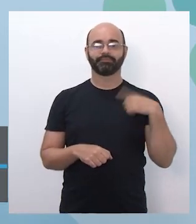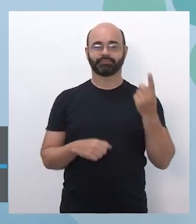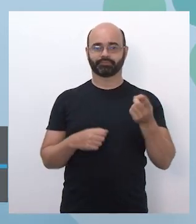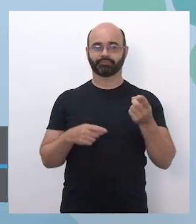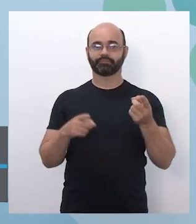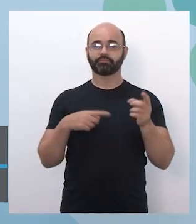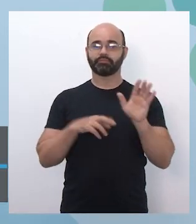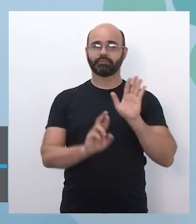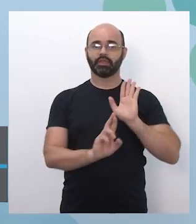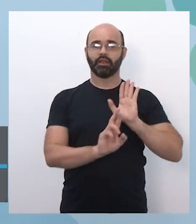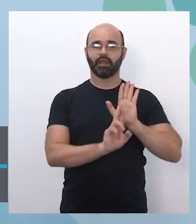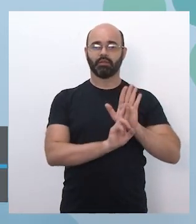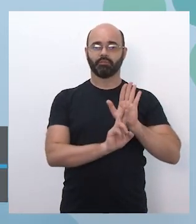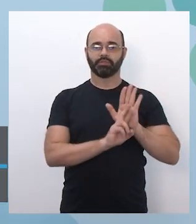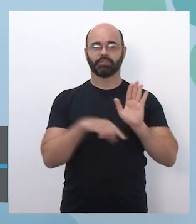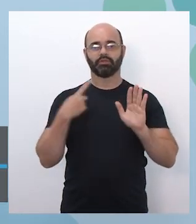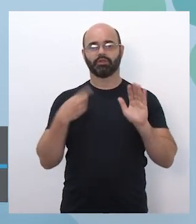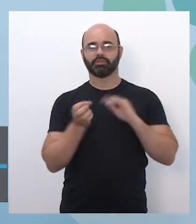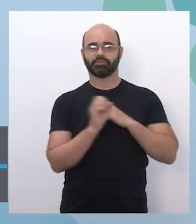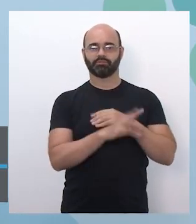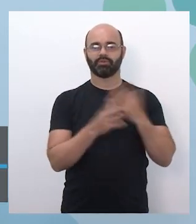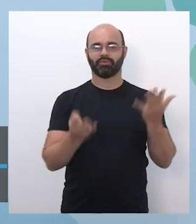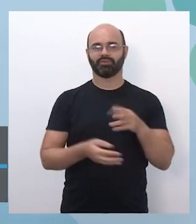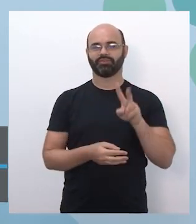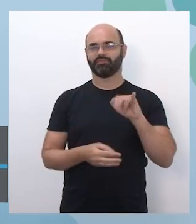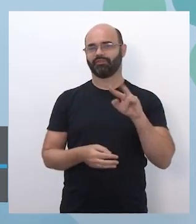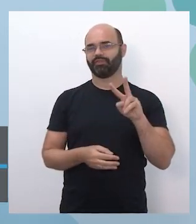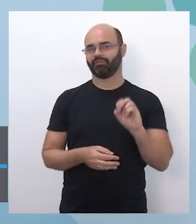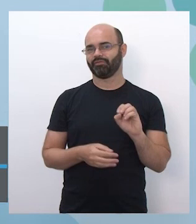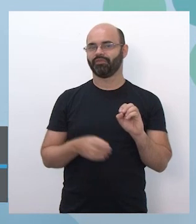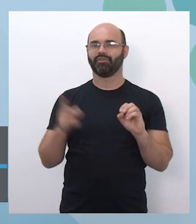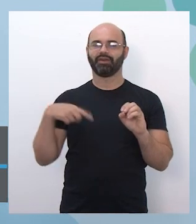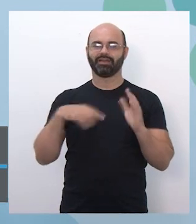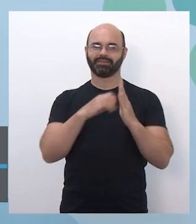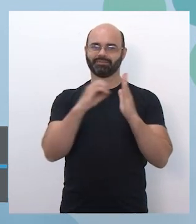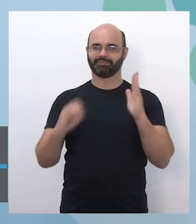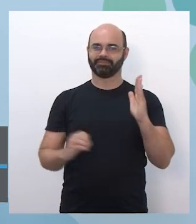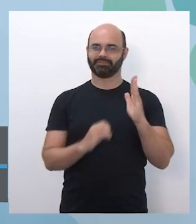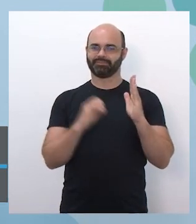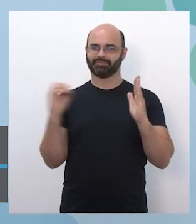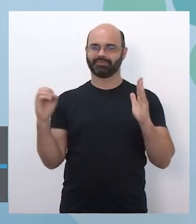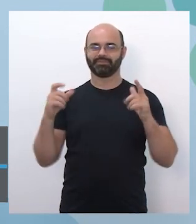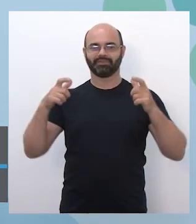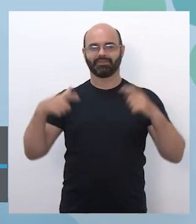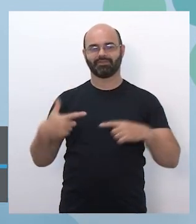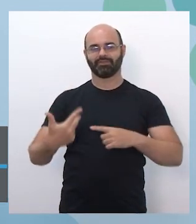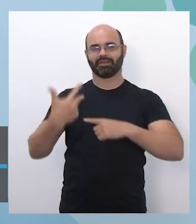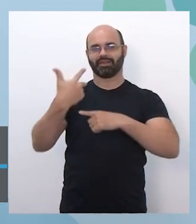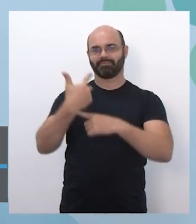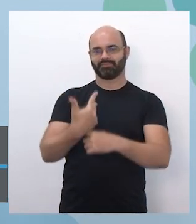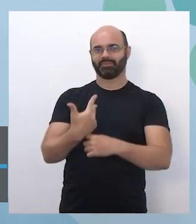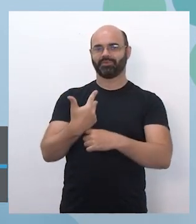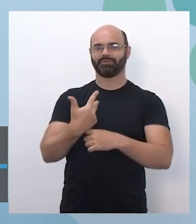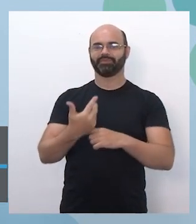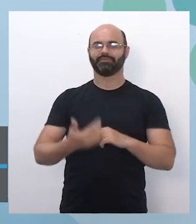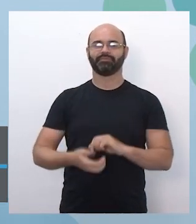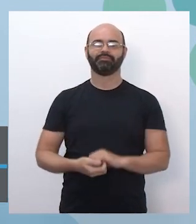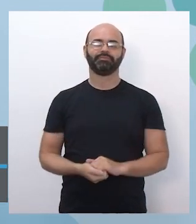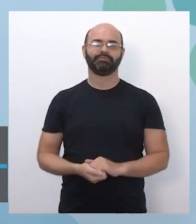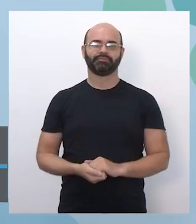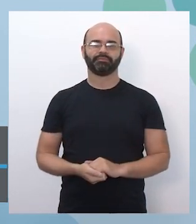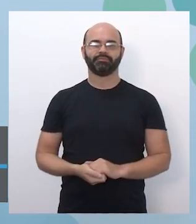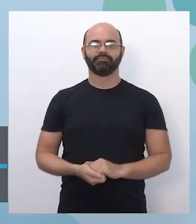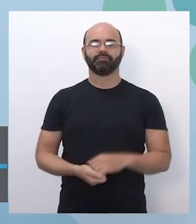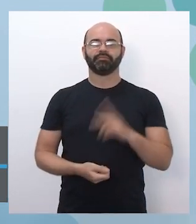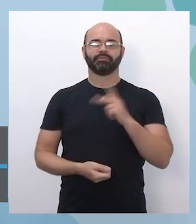repositório, mas estamos ao vivo aqui falando dos estúdios do Centro de Mídias, tá bom? A professora